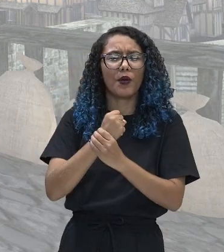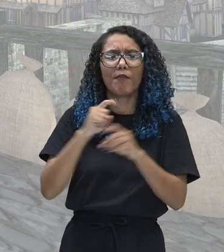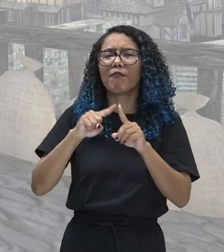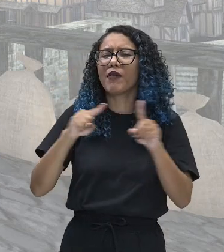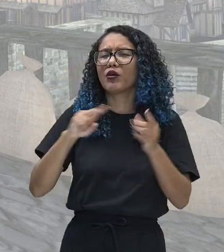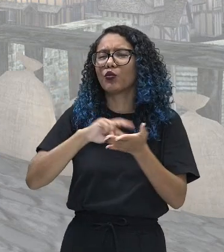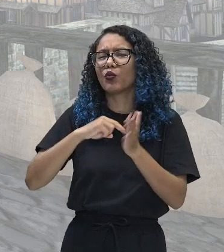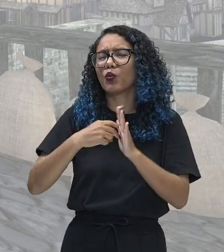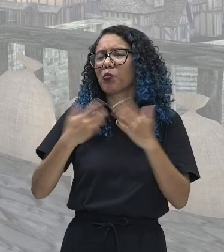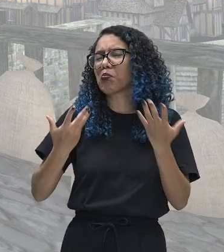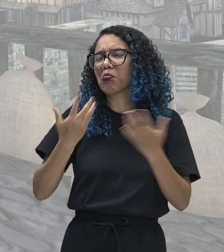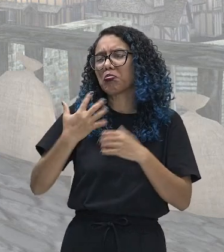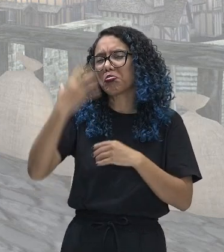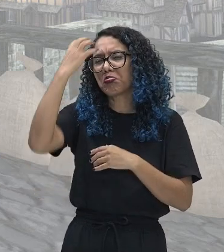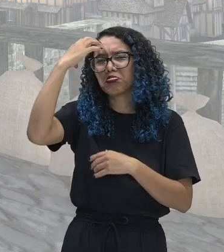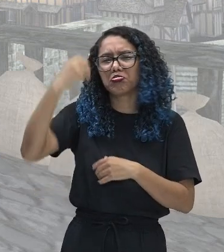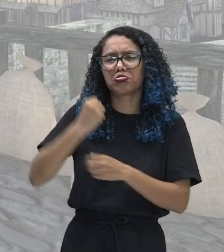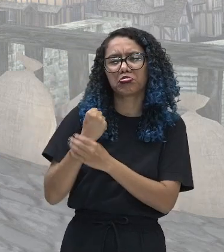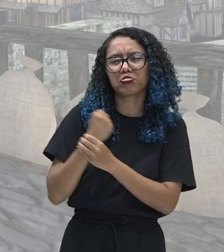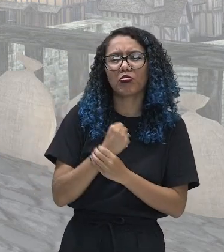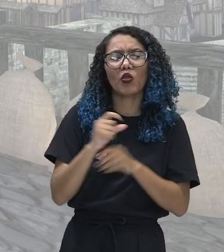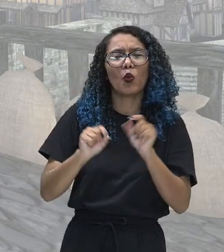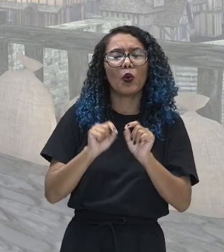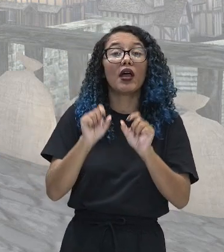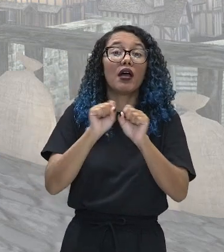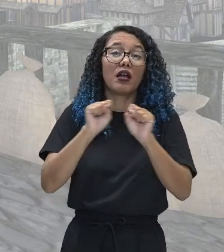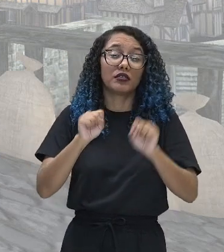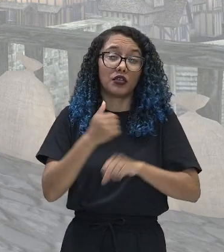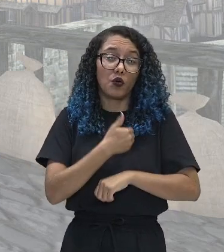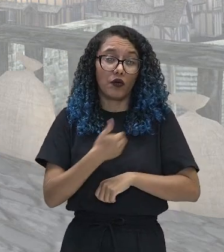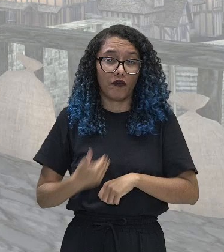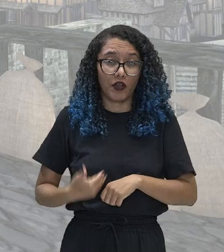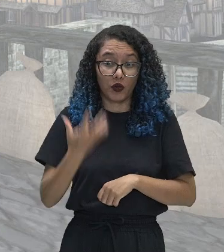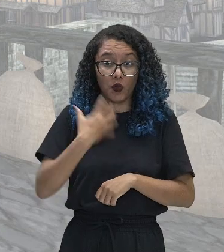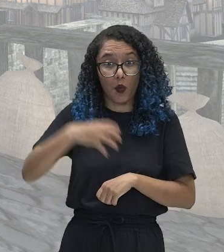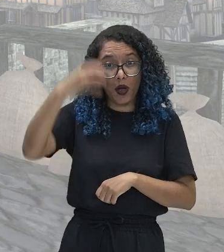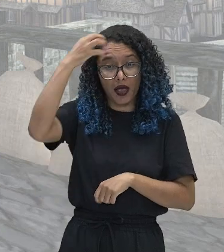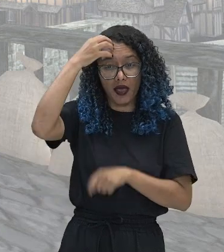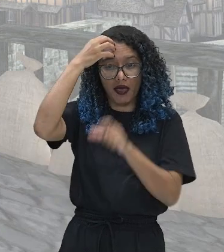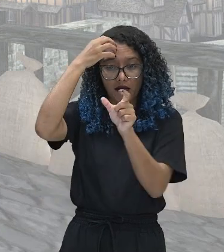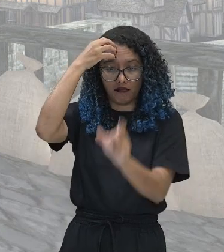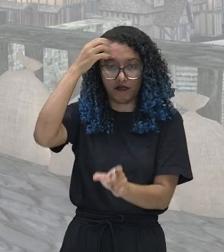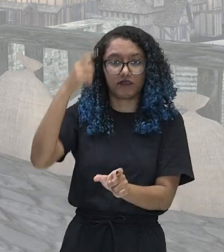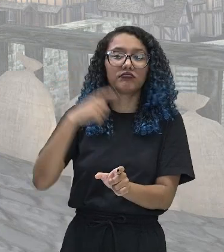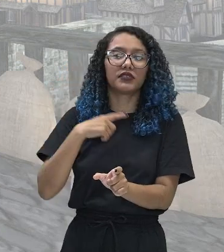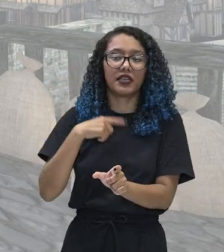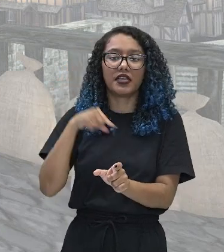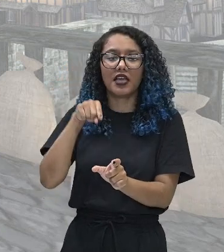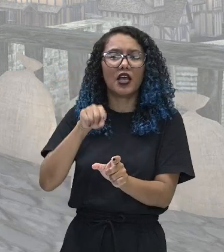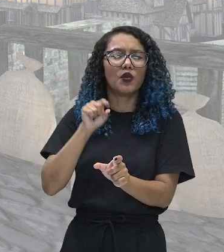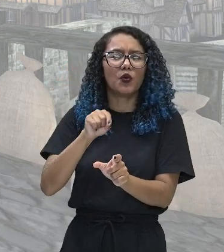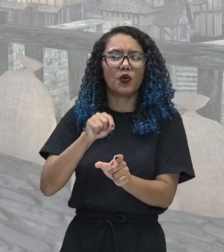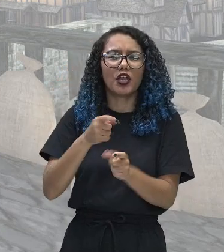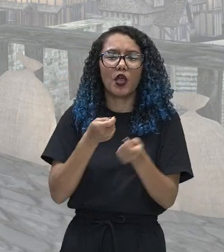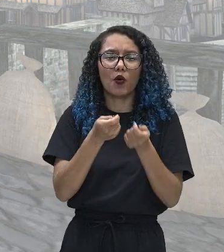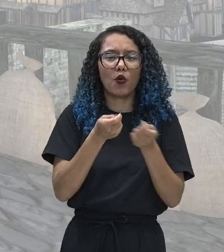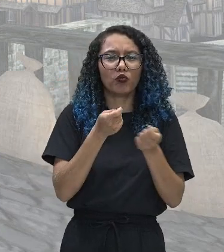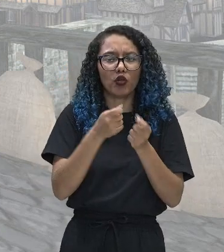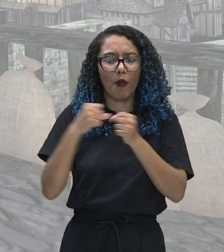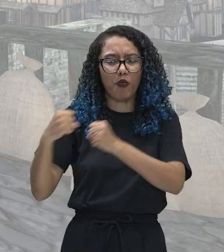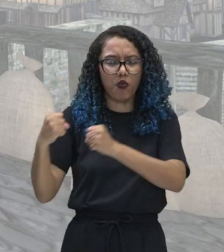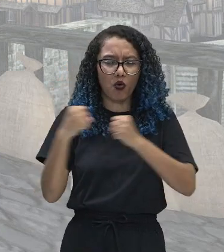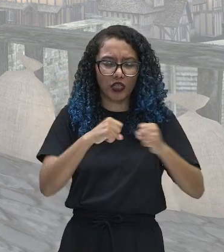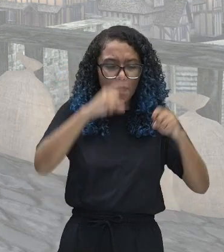monarquia absolutista? É um sistema de governo onde existe um rei e esse rei detém o poder absoluto em suas